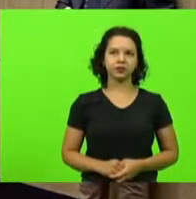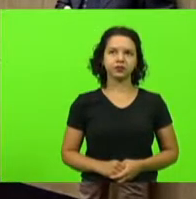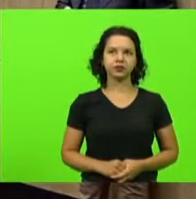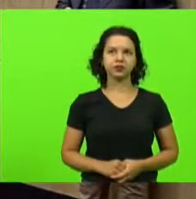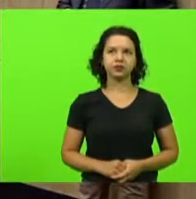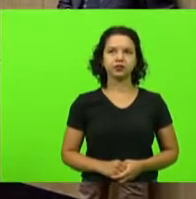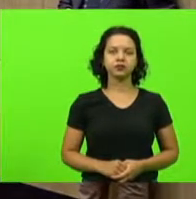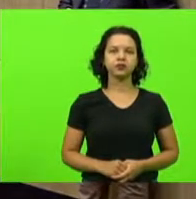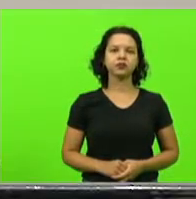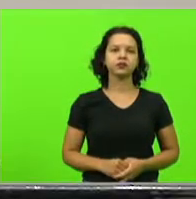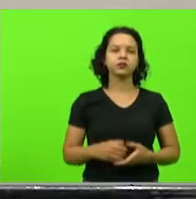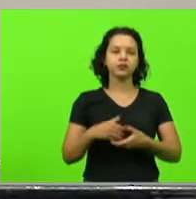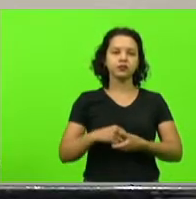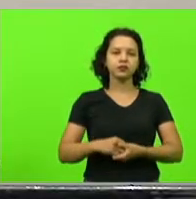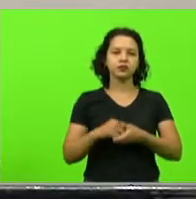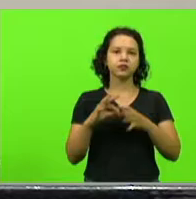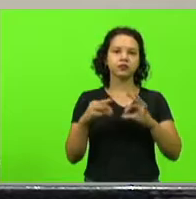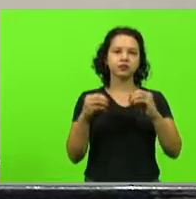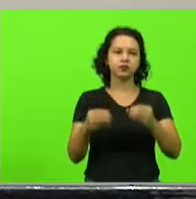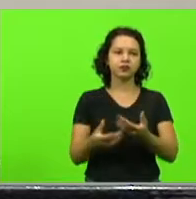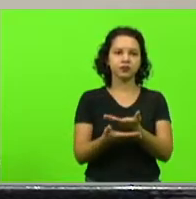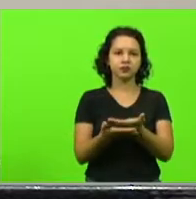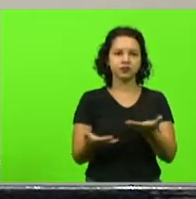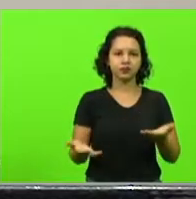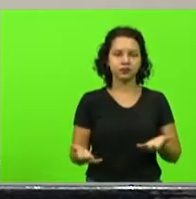Saudando a todos e todas,